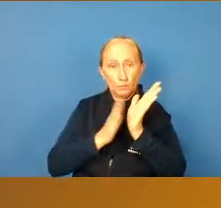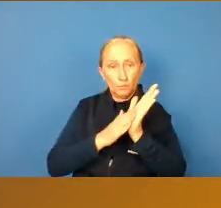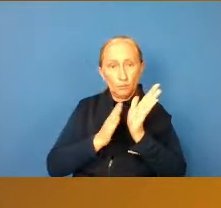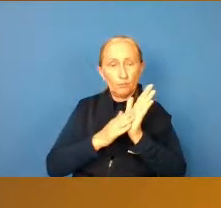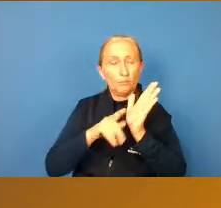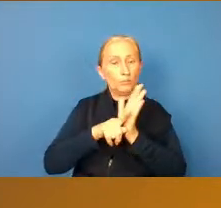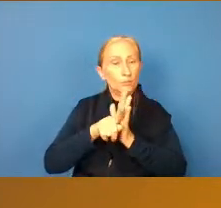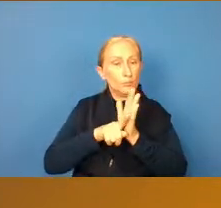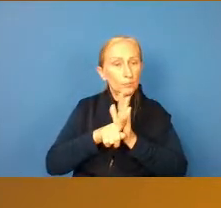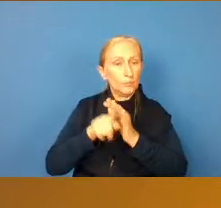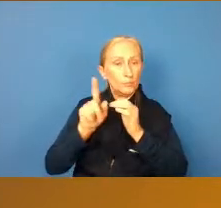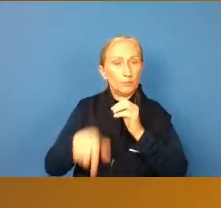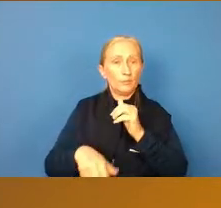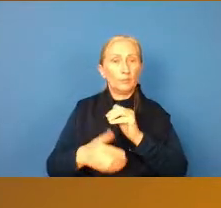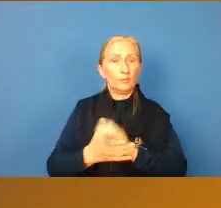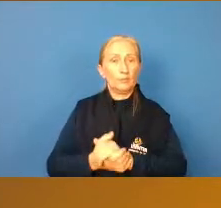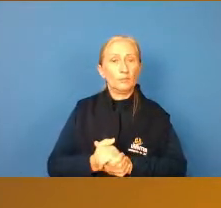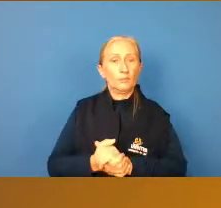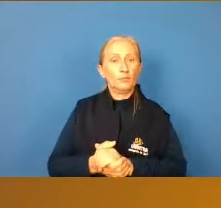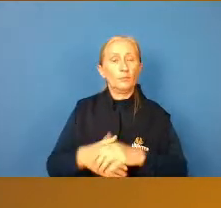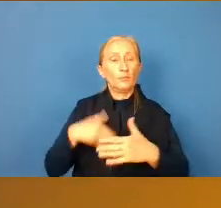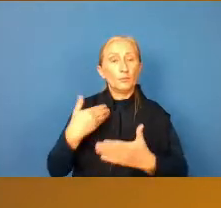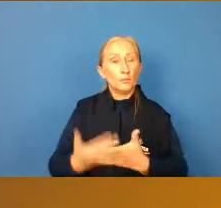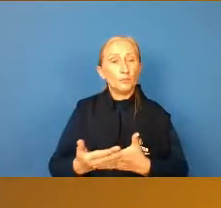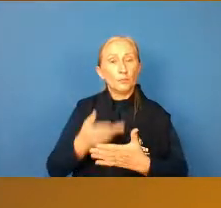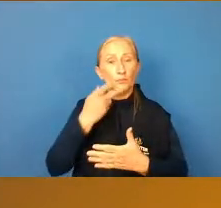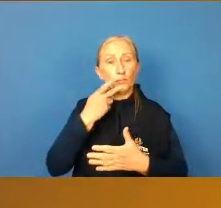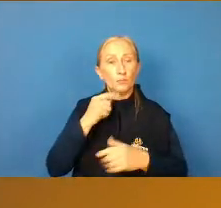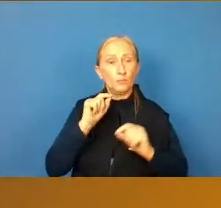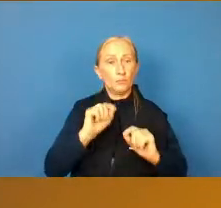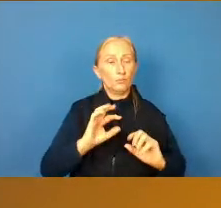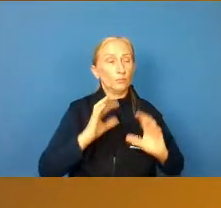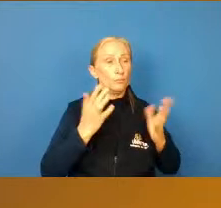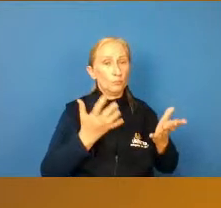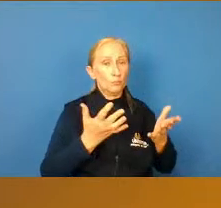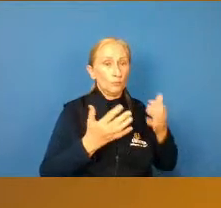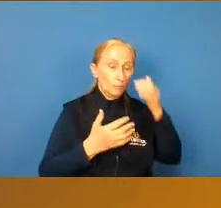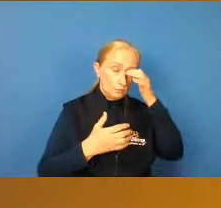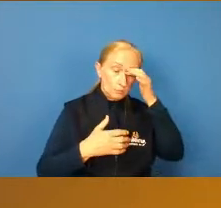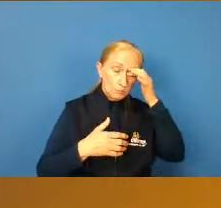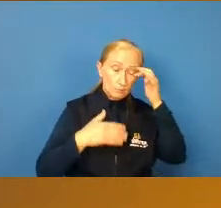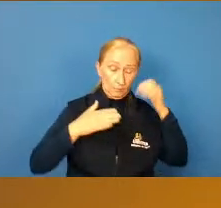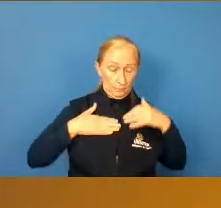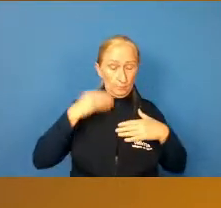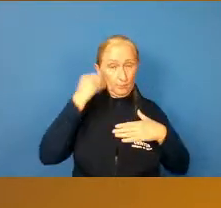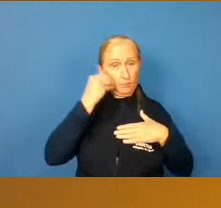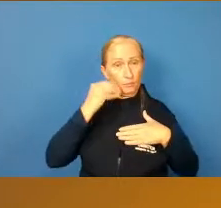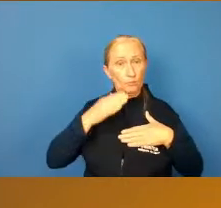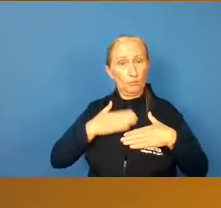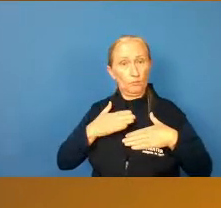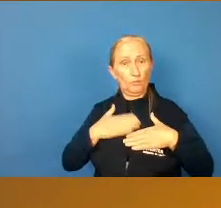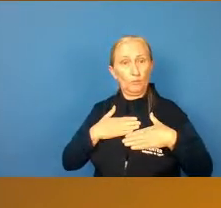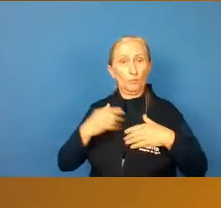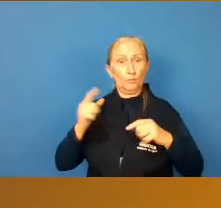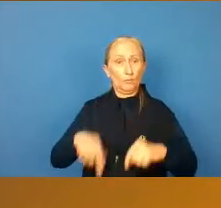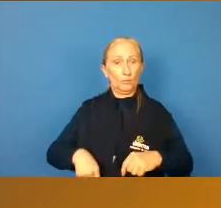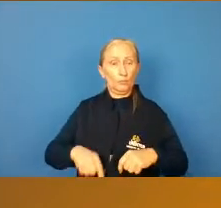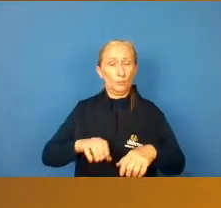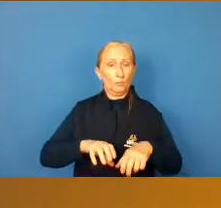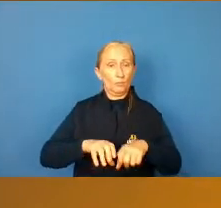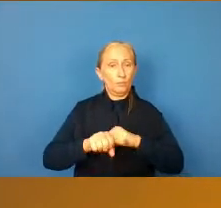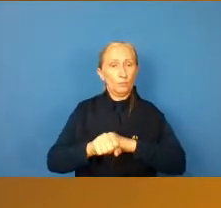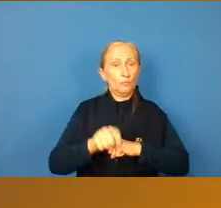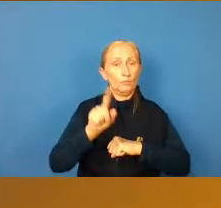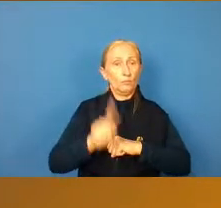feita aí. Eu até quero passar uma situação vivida por mim, né? Eu, enquanto na minha formação